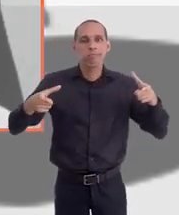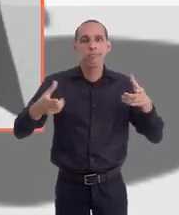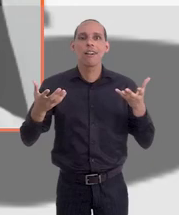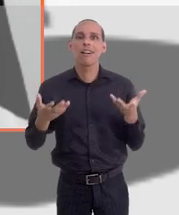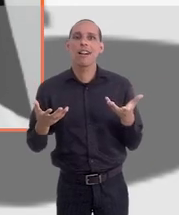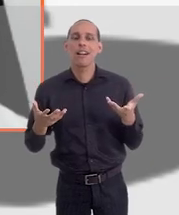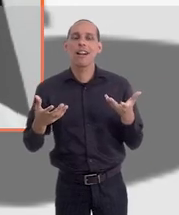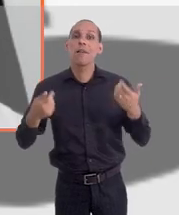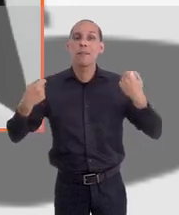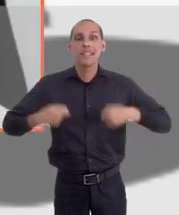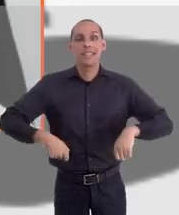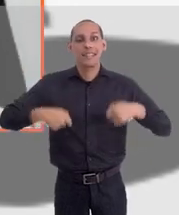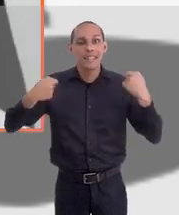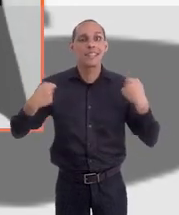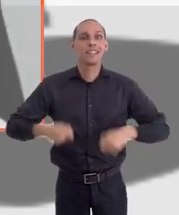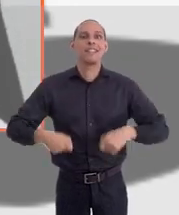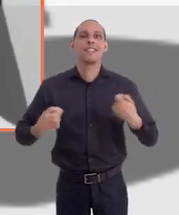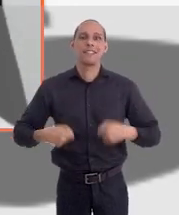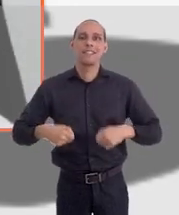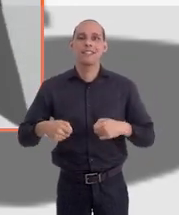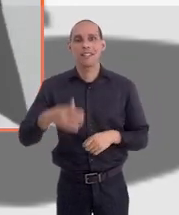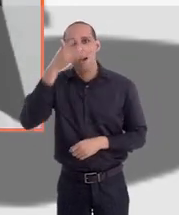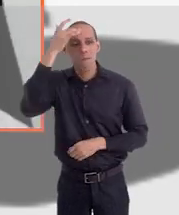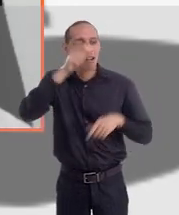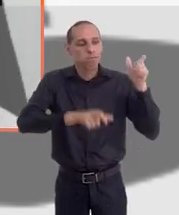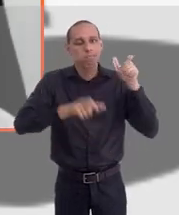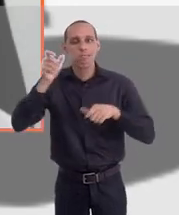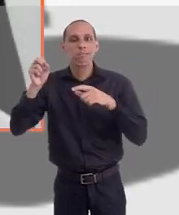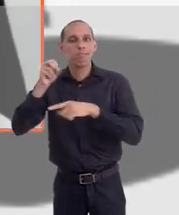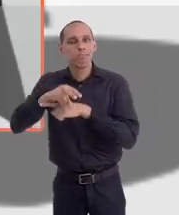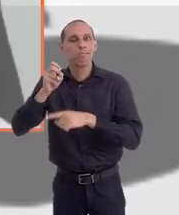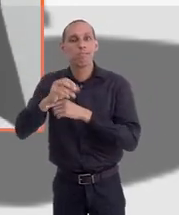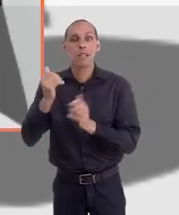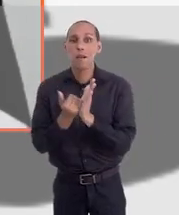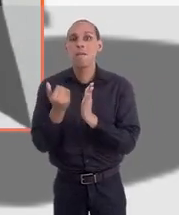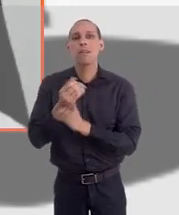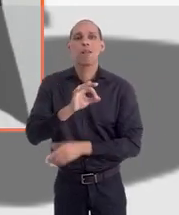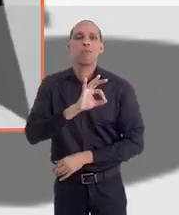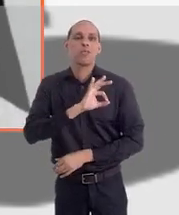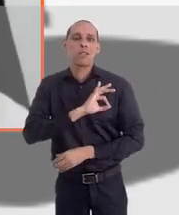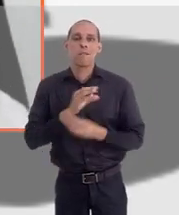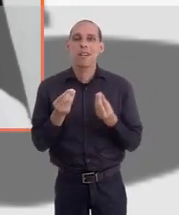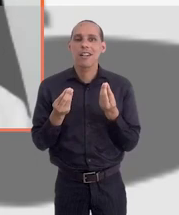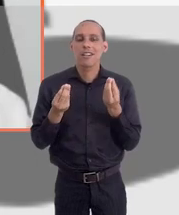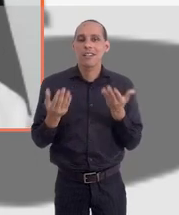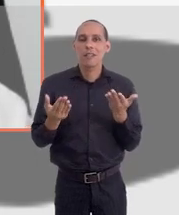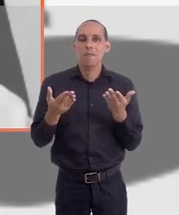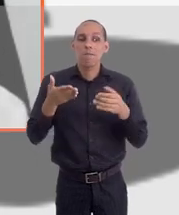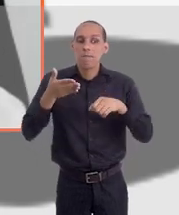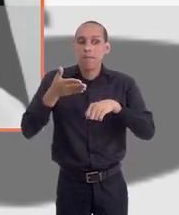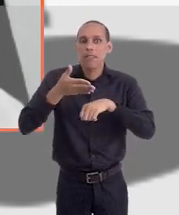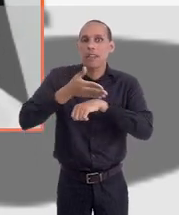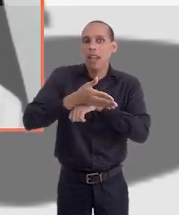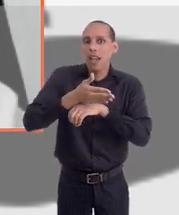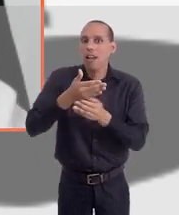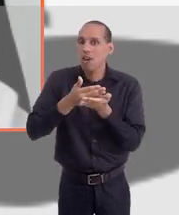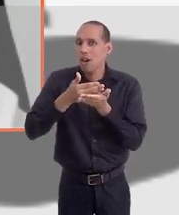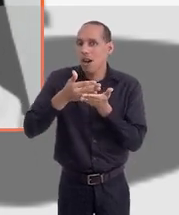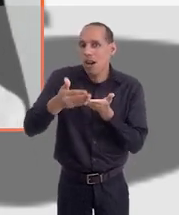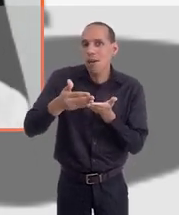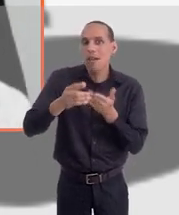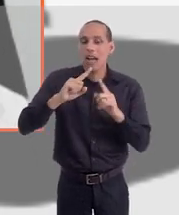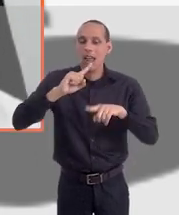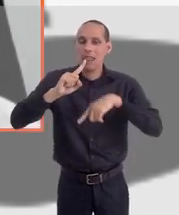Então, a gente vai necessitar ainda mais de pessoas, mais policiais, para poder fazer aquela parte de entrada inicial,